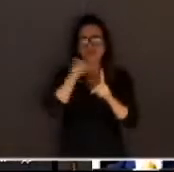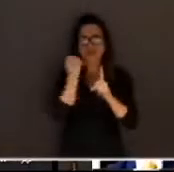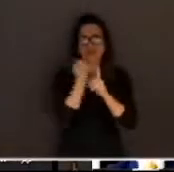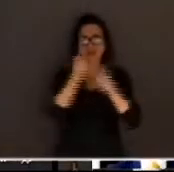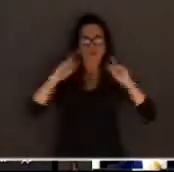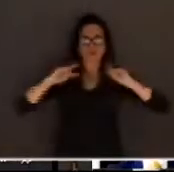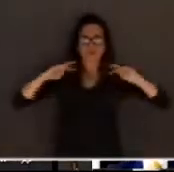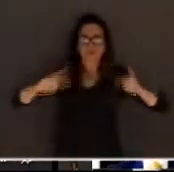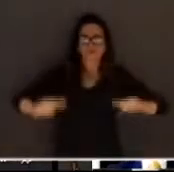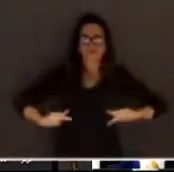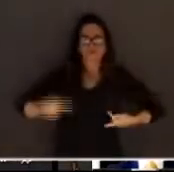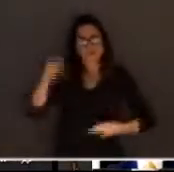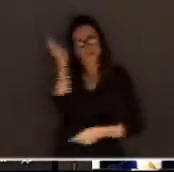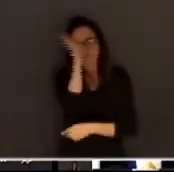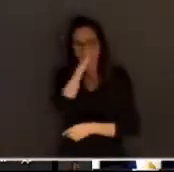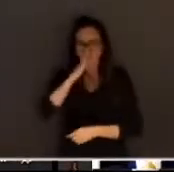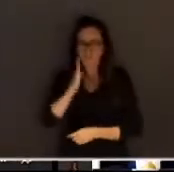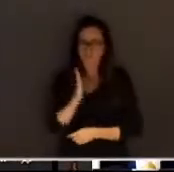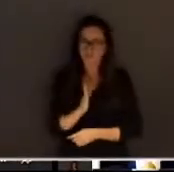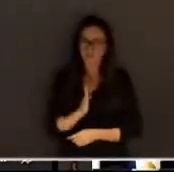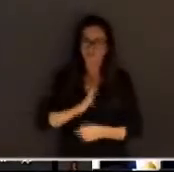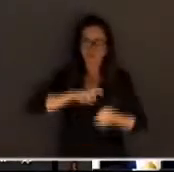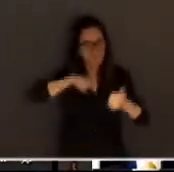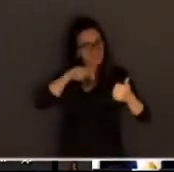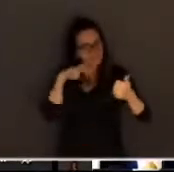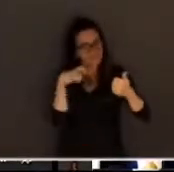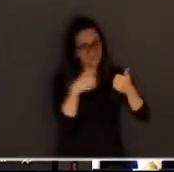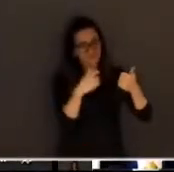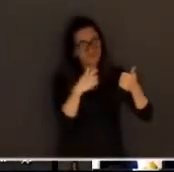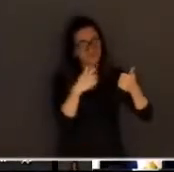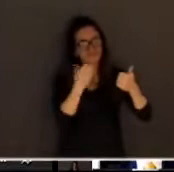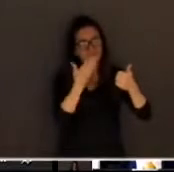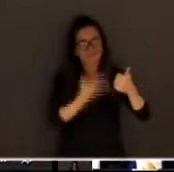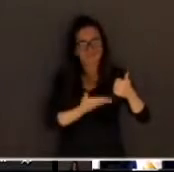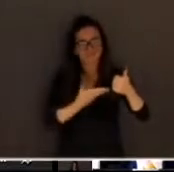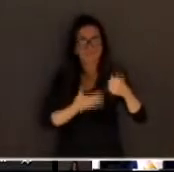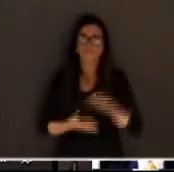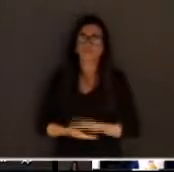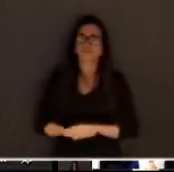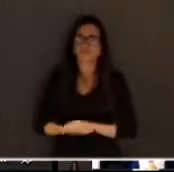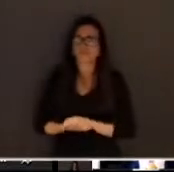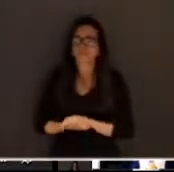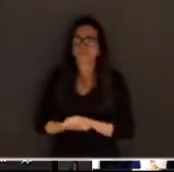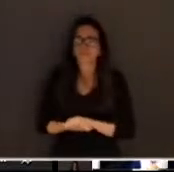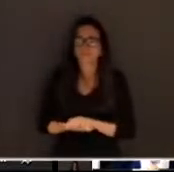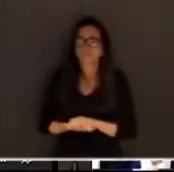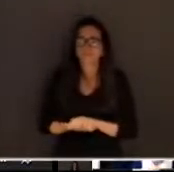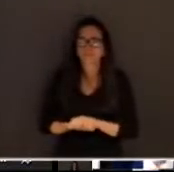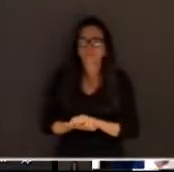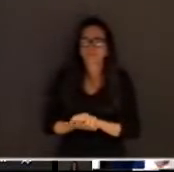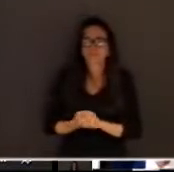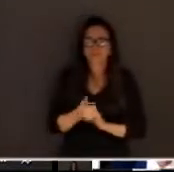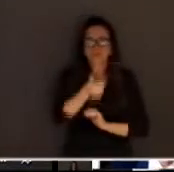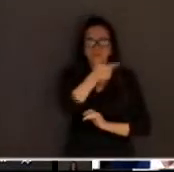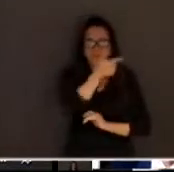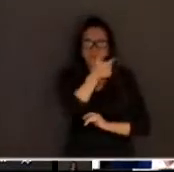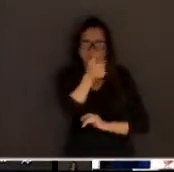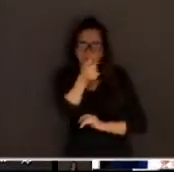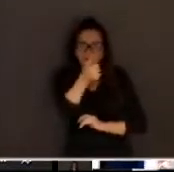à sociedade brasileira, que é o Tribunal do Júri. Em 2016,